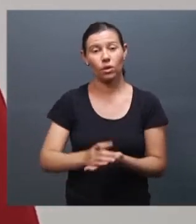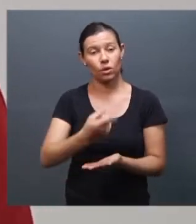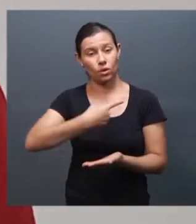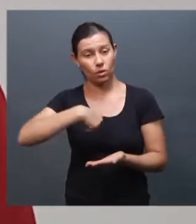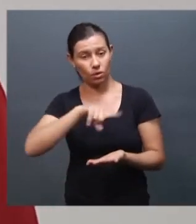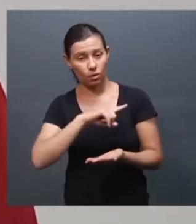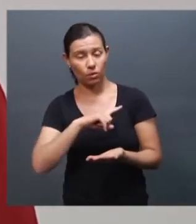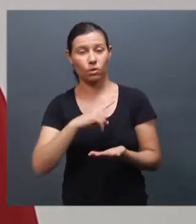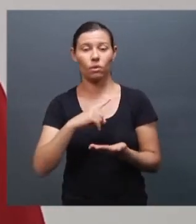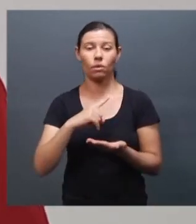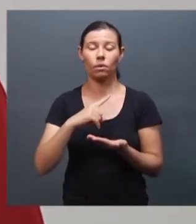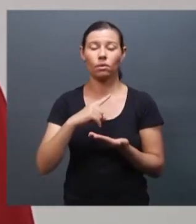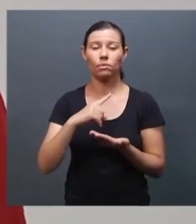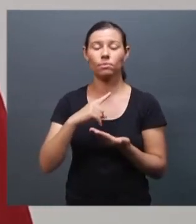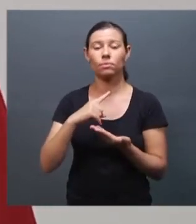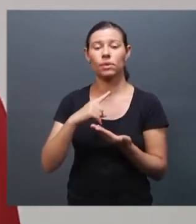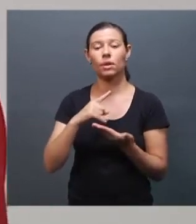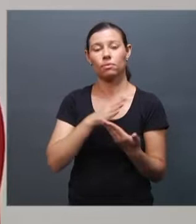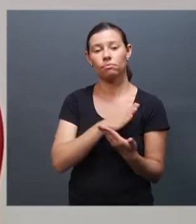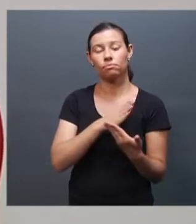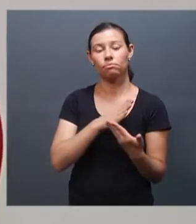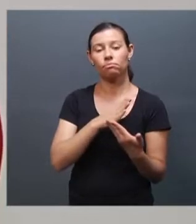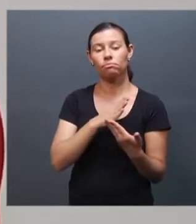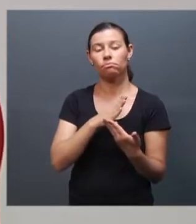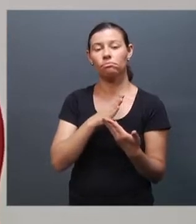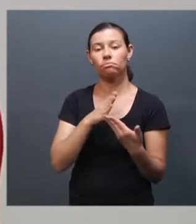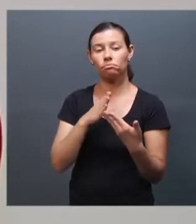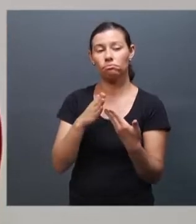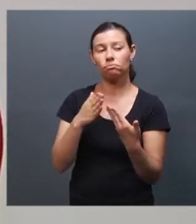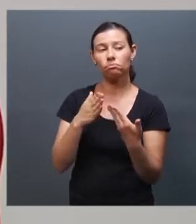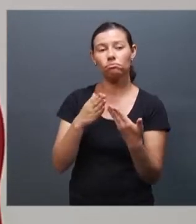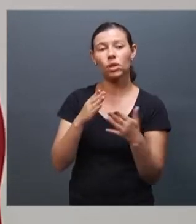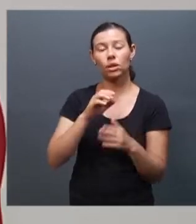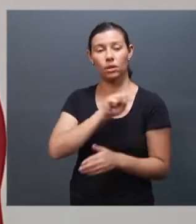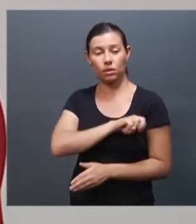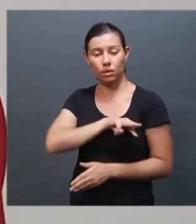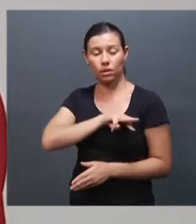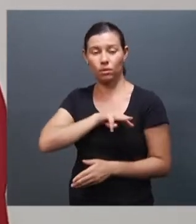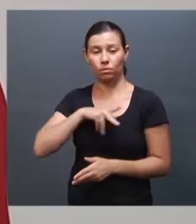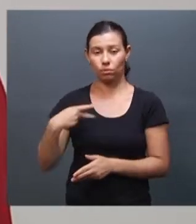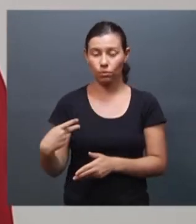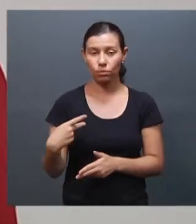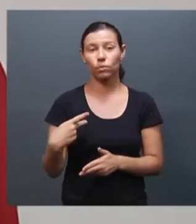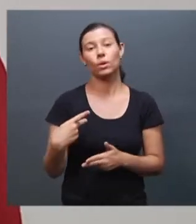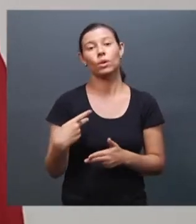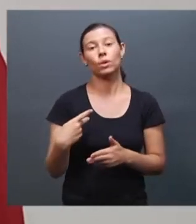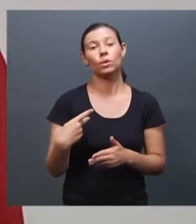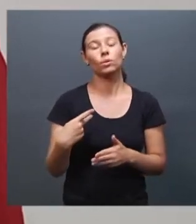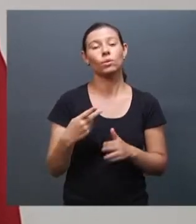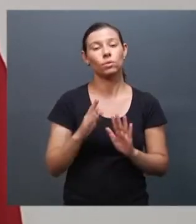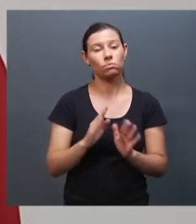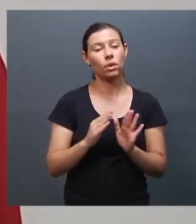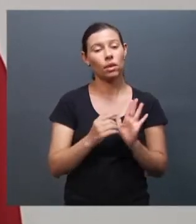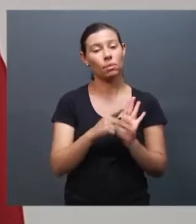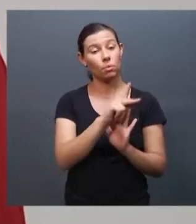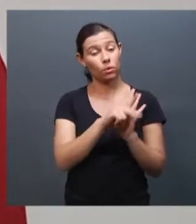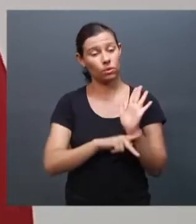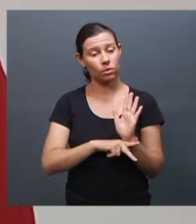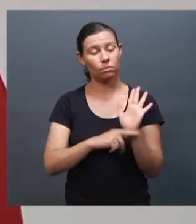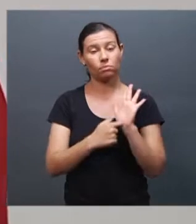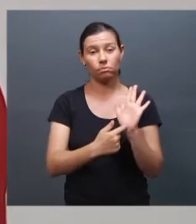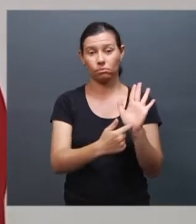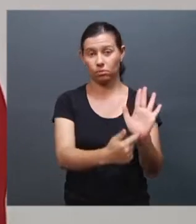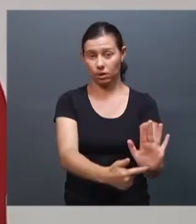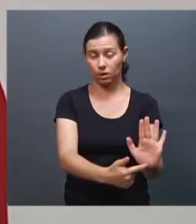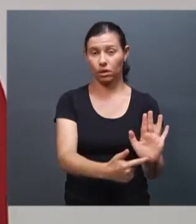públicos, estadual e federal. E o nosso objetivo é fazer um projeto, apresentar ao Ministério Público, ao juízo